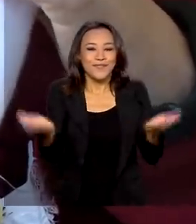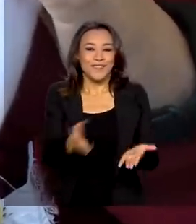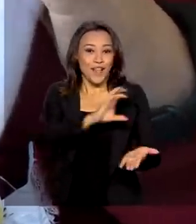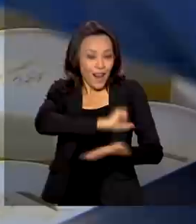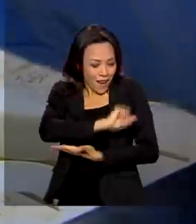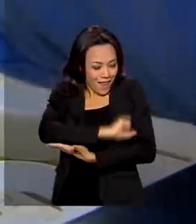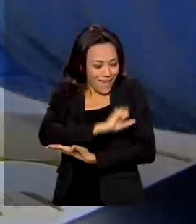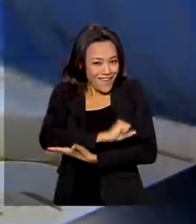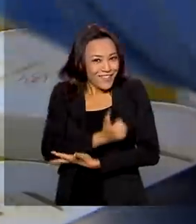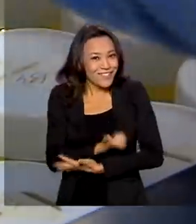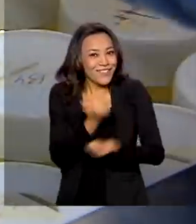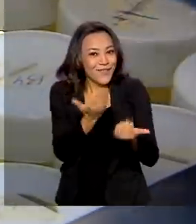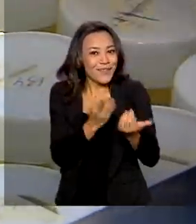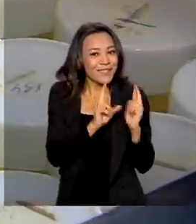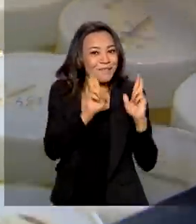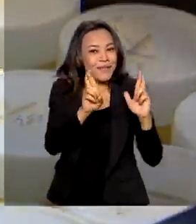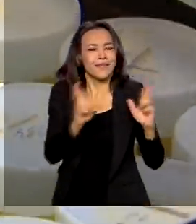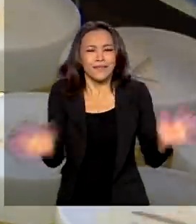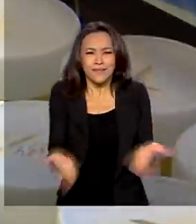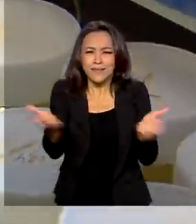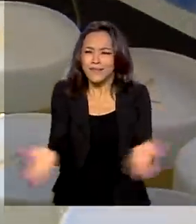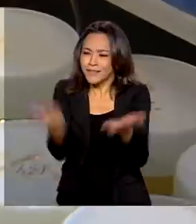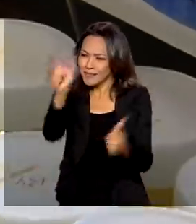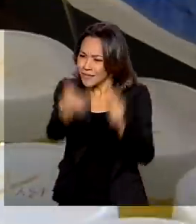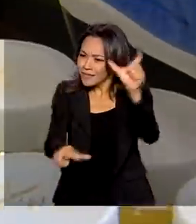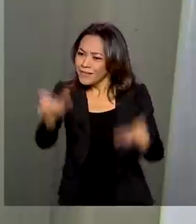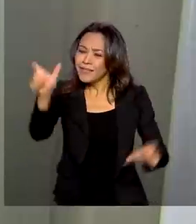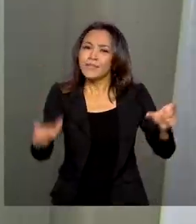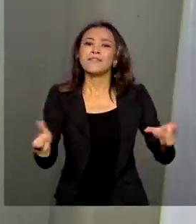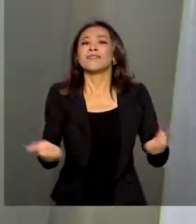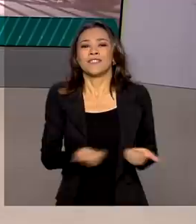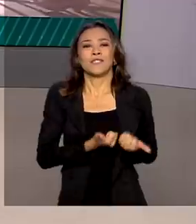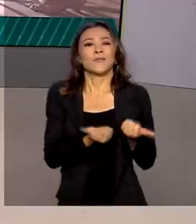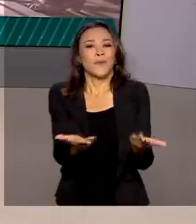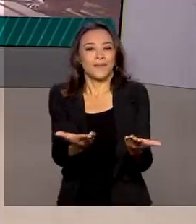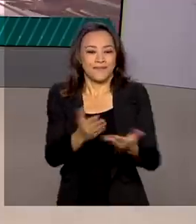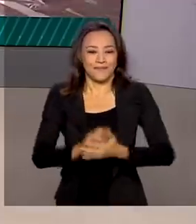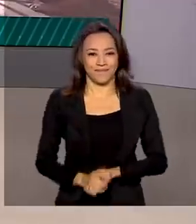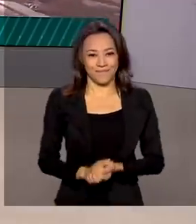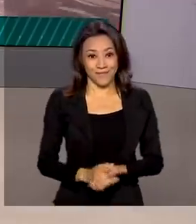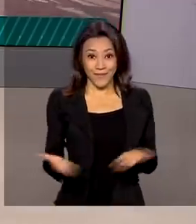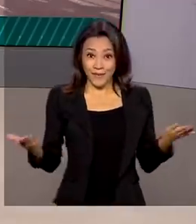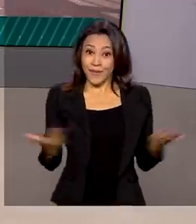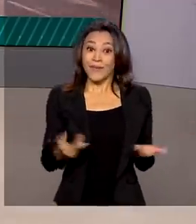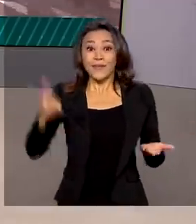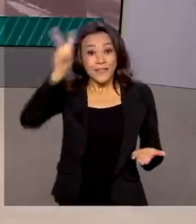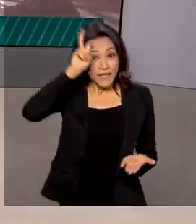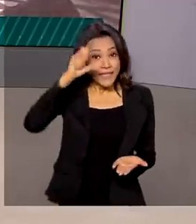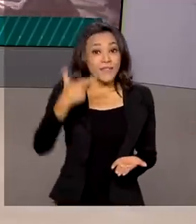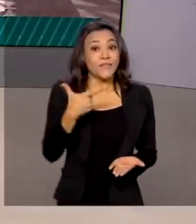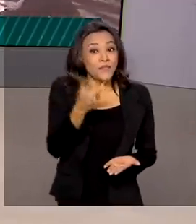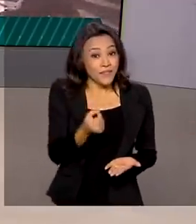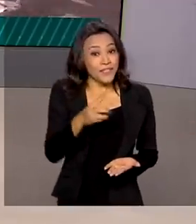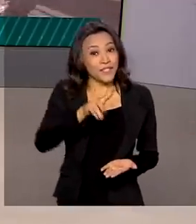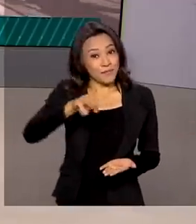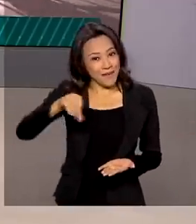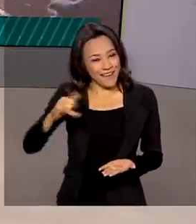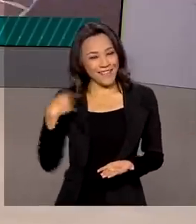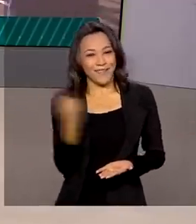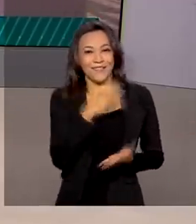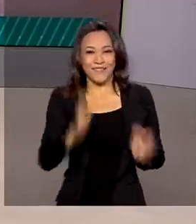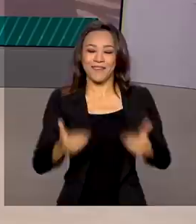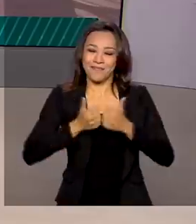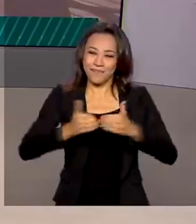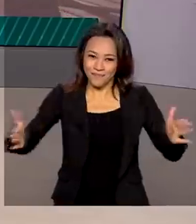Materno, Doe Esperança incentiva a doação de leite humano. Quinta-feira, 20 de maio, o Brasil em Dia